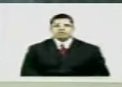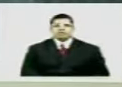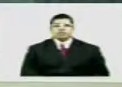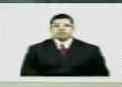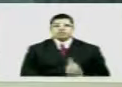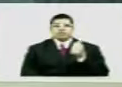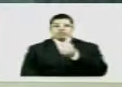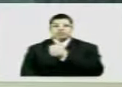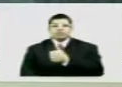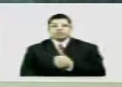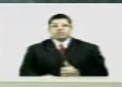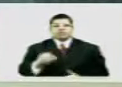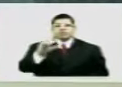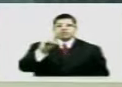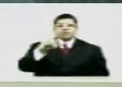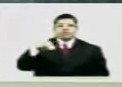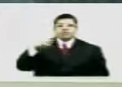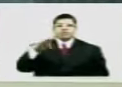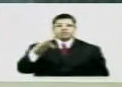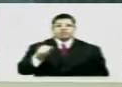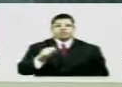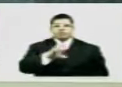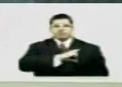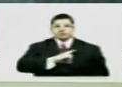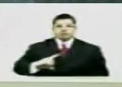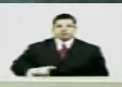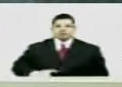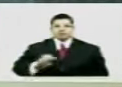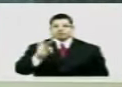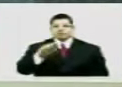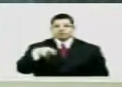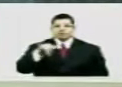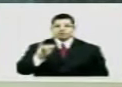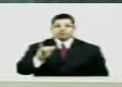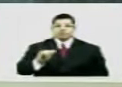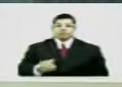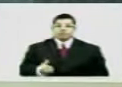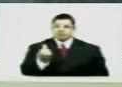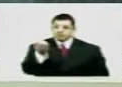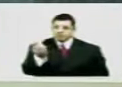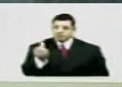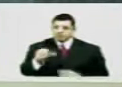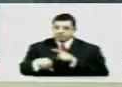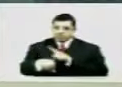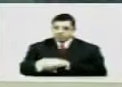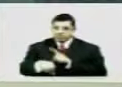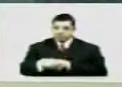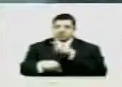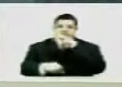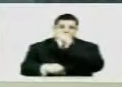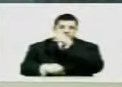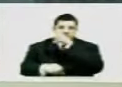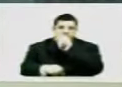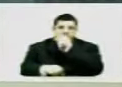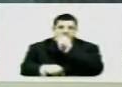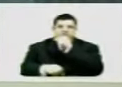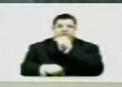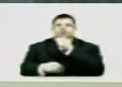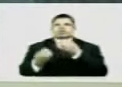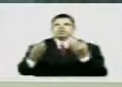11 homicídios em Manaus, deputado Tony Medeiros das 6 horas da manhã de sábado